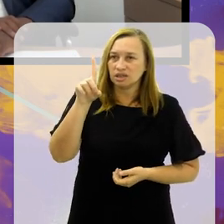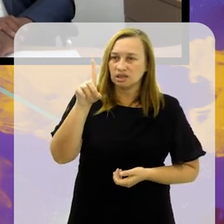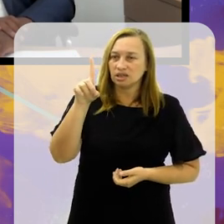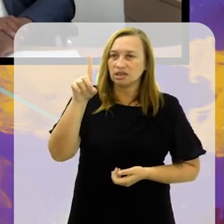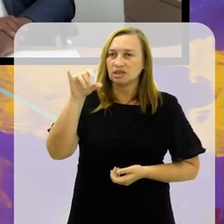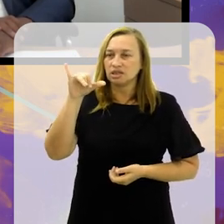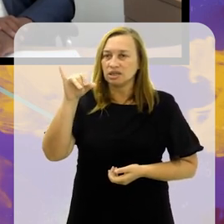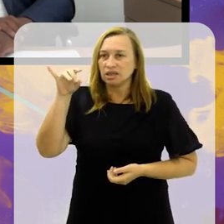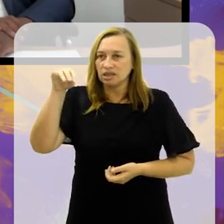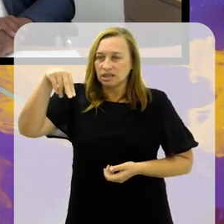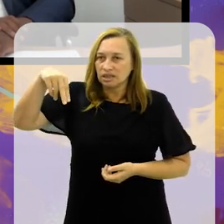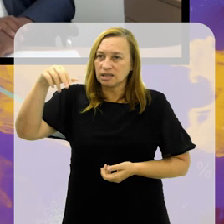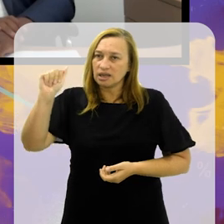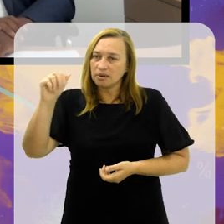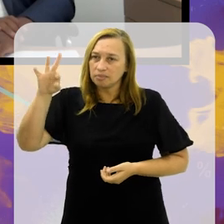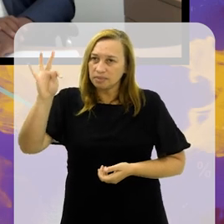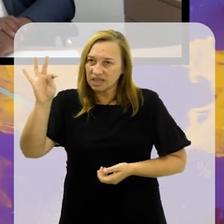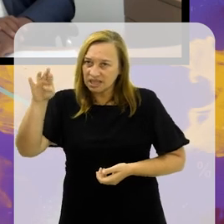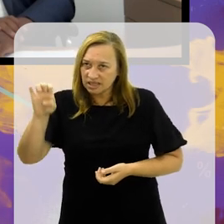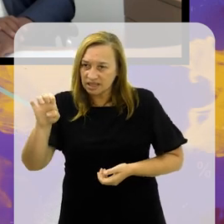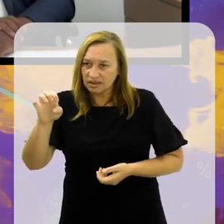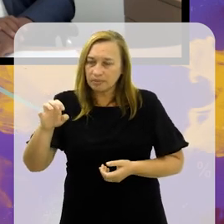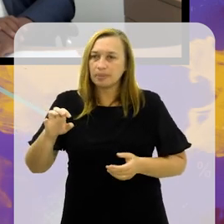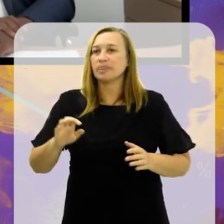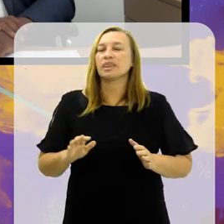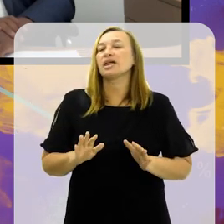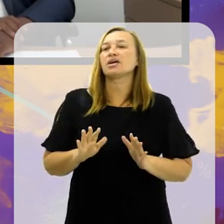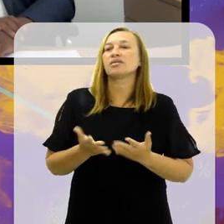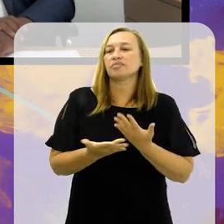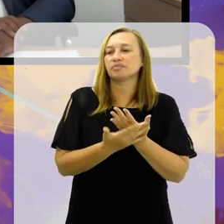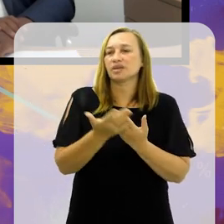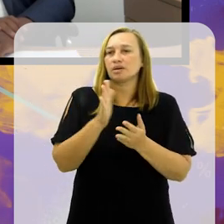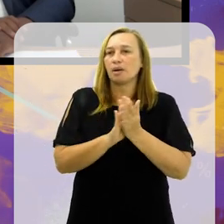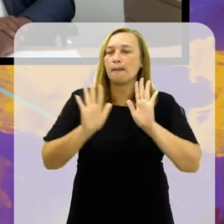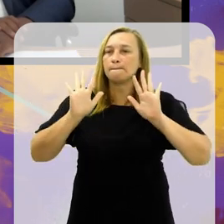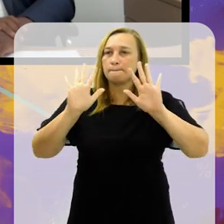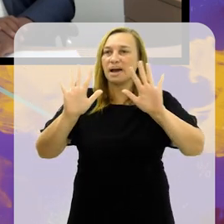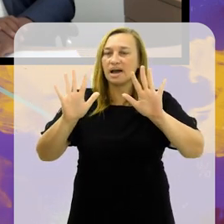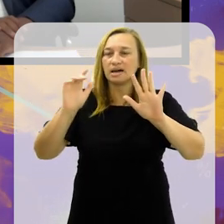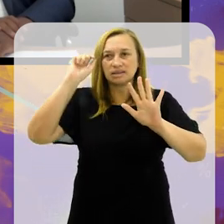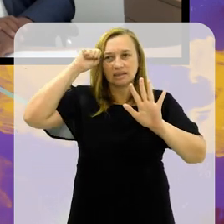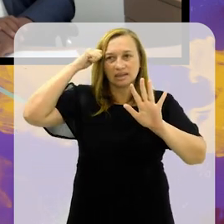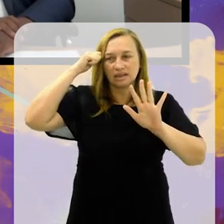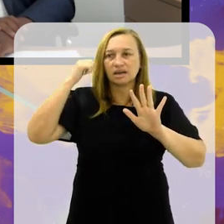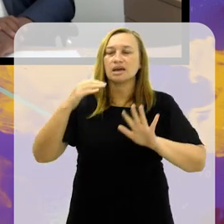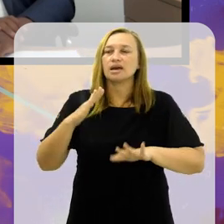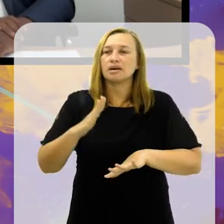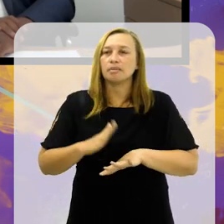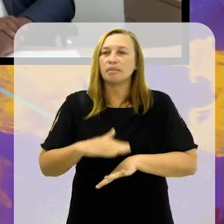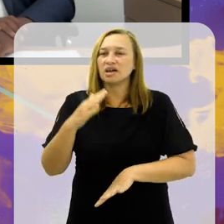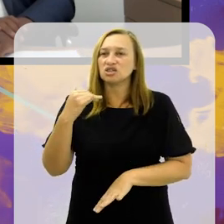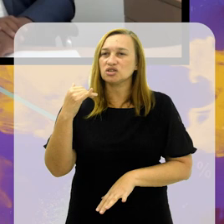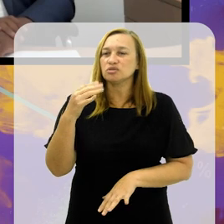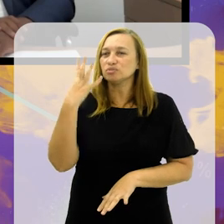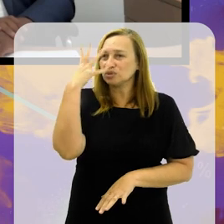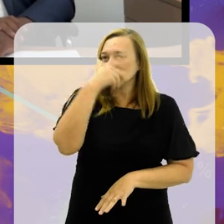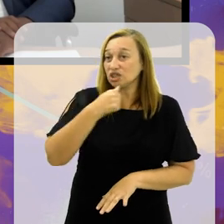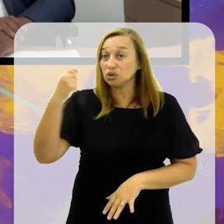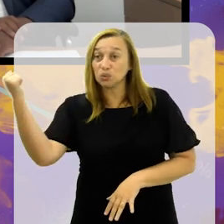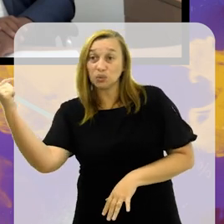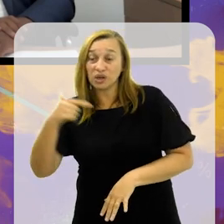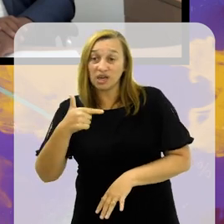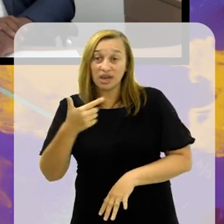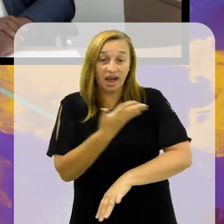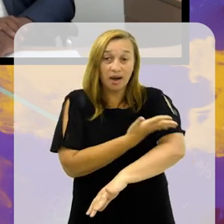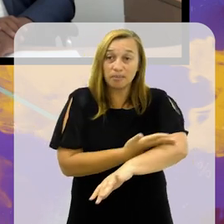colocado, foram colocadas ali as mãos no muro de São Januário e a camisa negra, conforme você citou, que eu acho mais bonita até